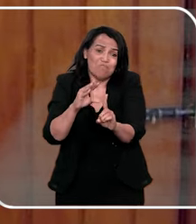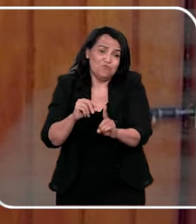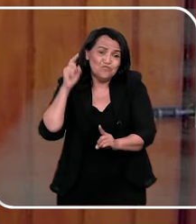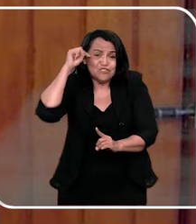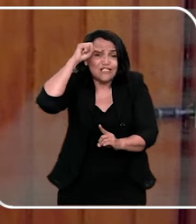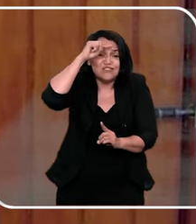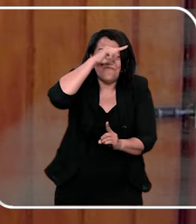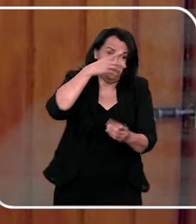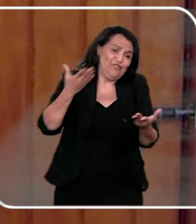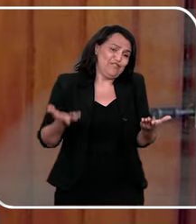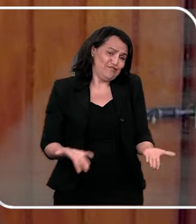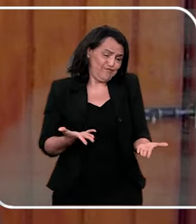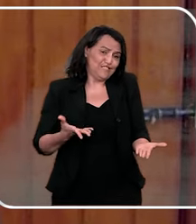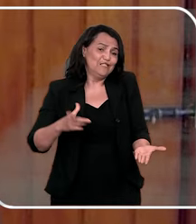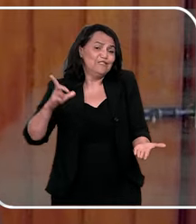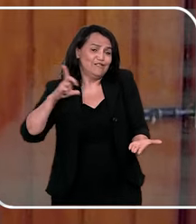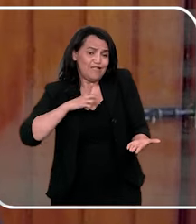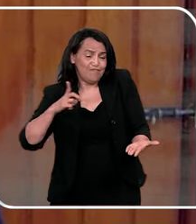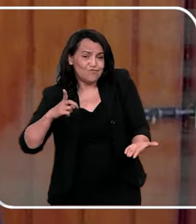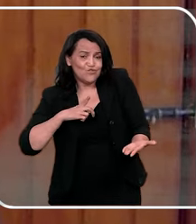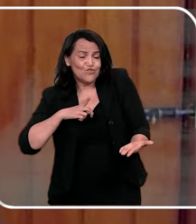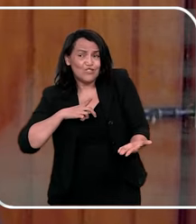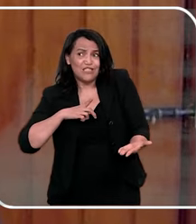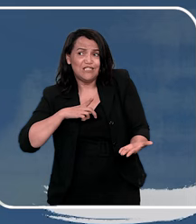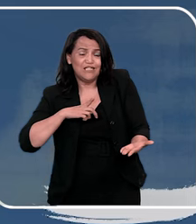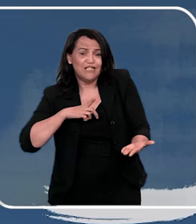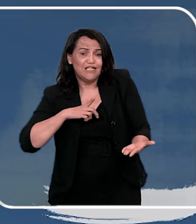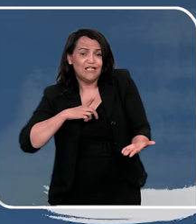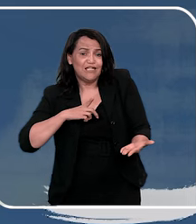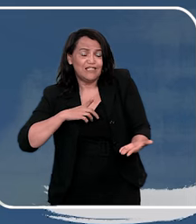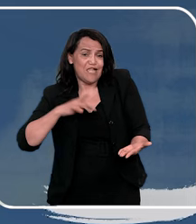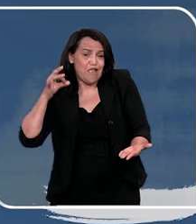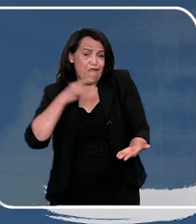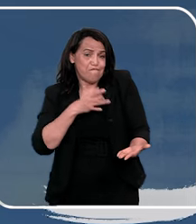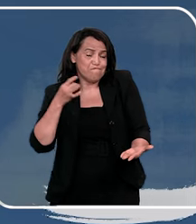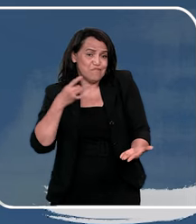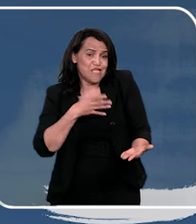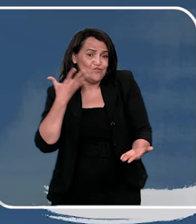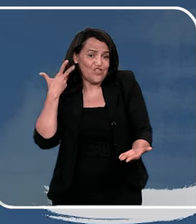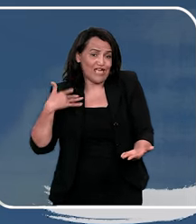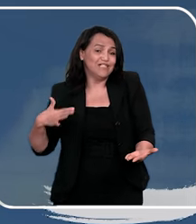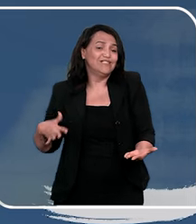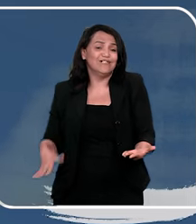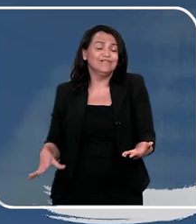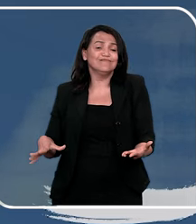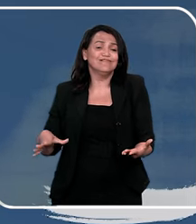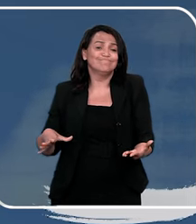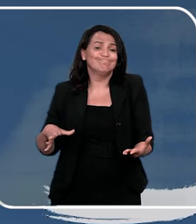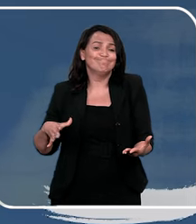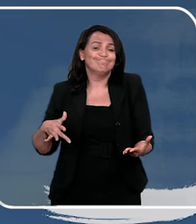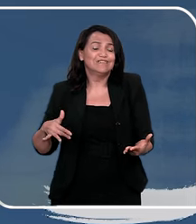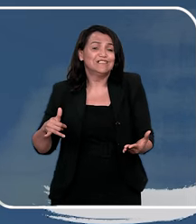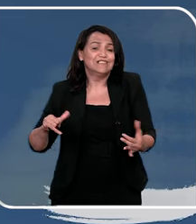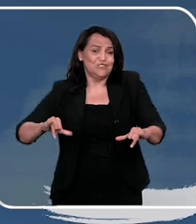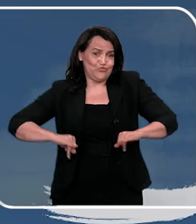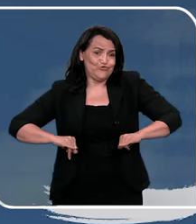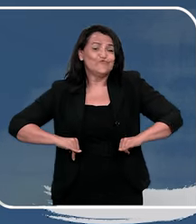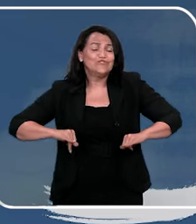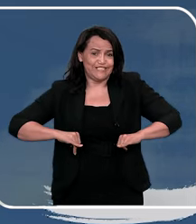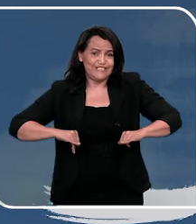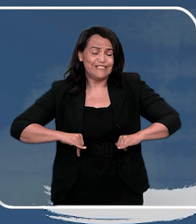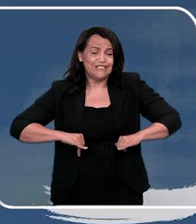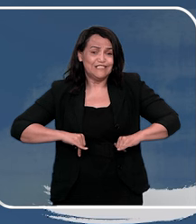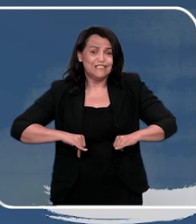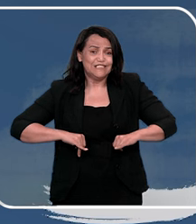é difícil, aí o que eu deixo assim, como lição para nós, é que a gente tem que ter medo, é da nossa criança que está